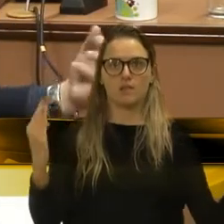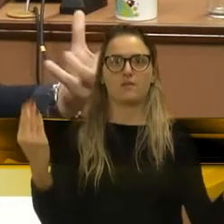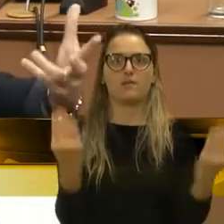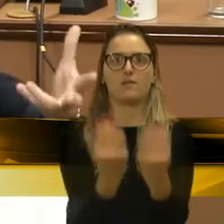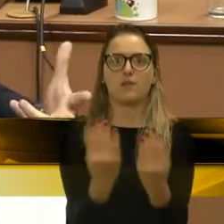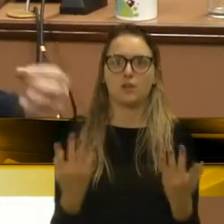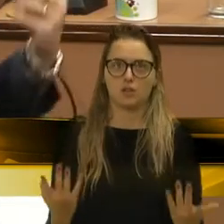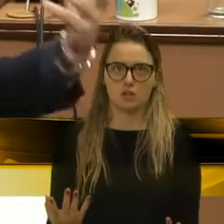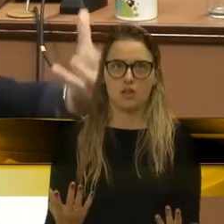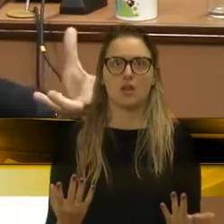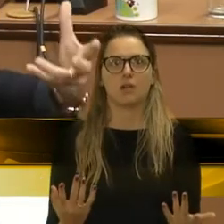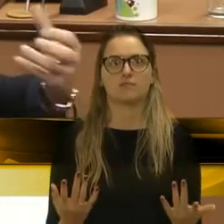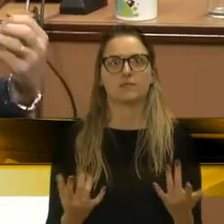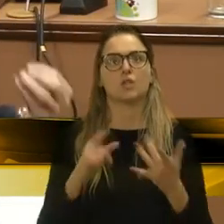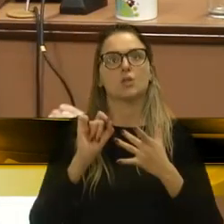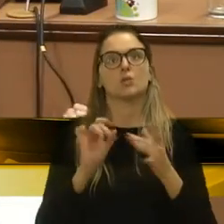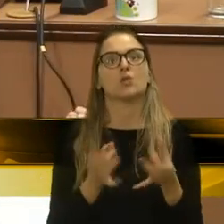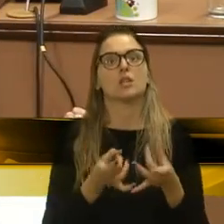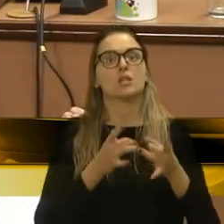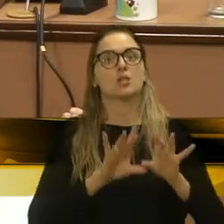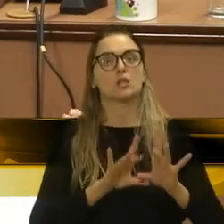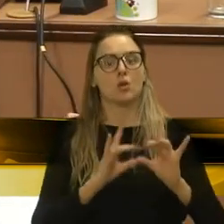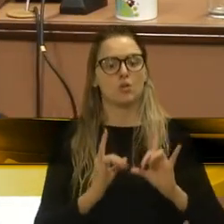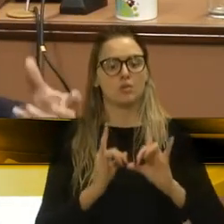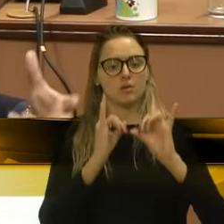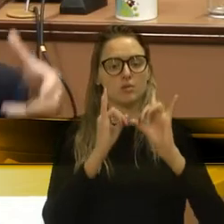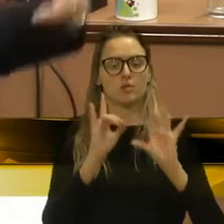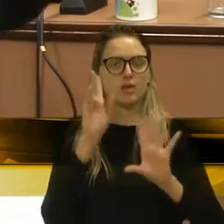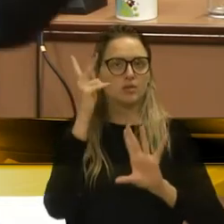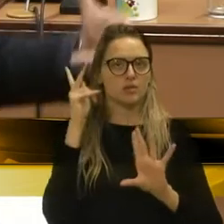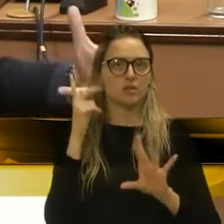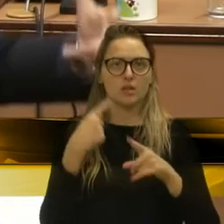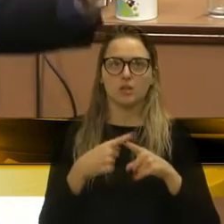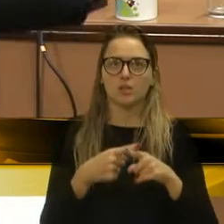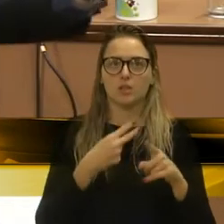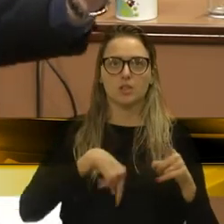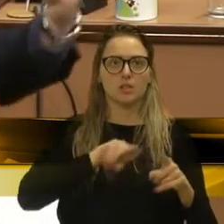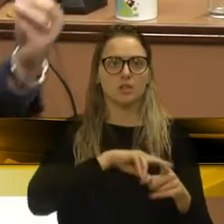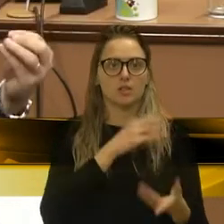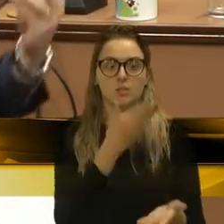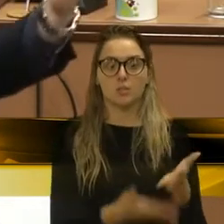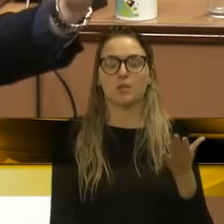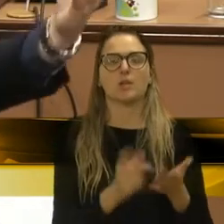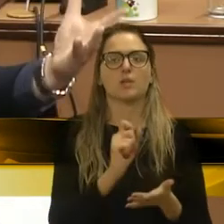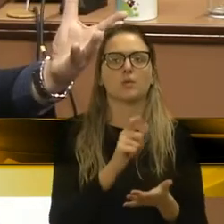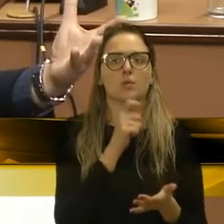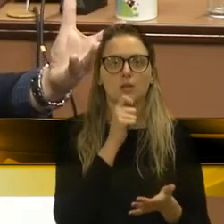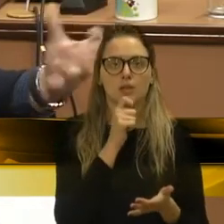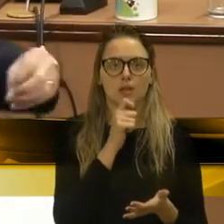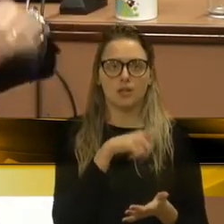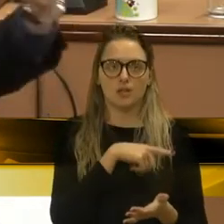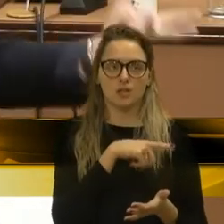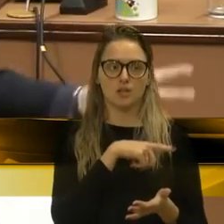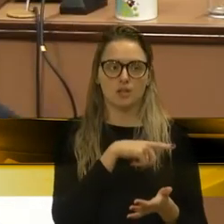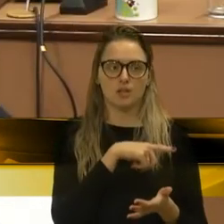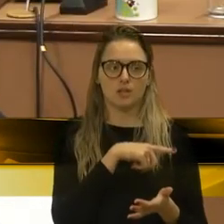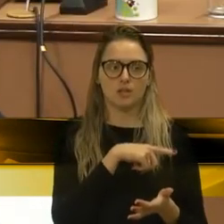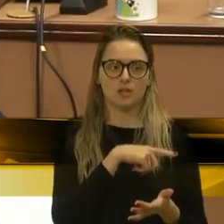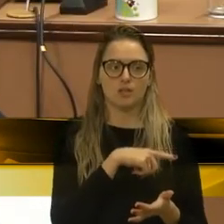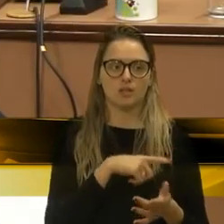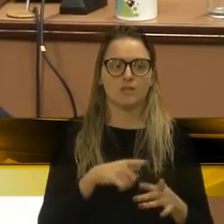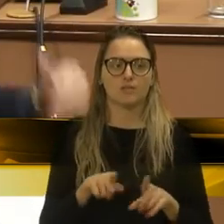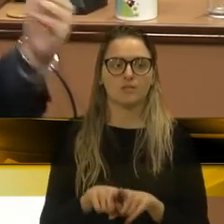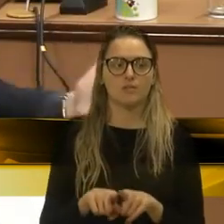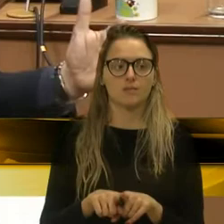redor dos restos dessa edificação histórica, porque, senão, nós vamos perder o que está aí. Mais um incêndio desses, as paredes vêm